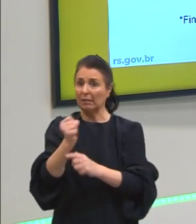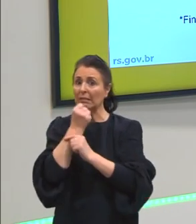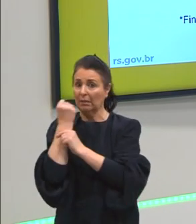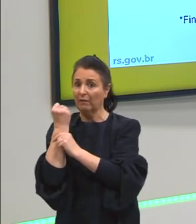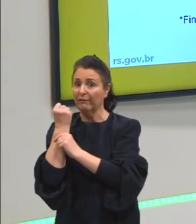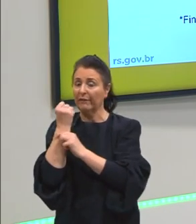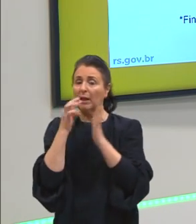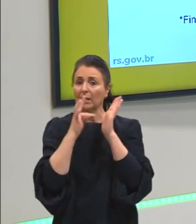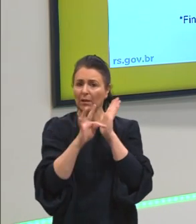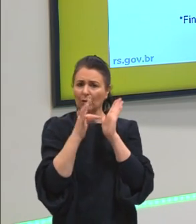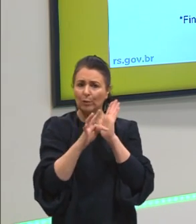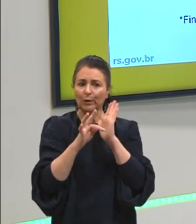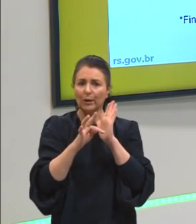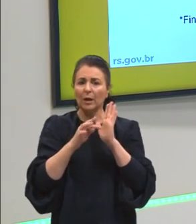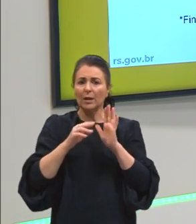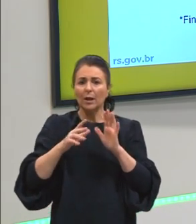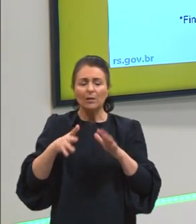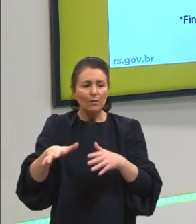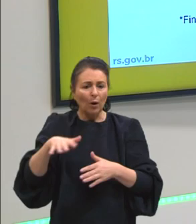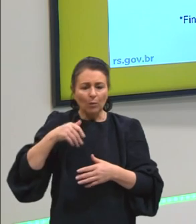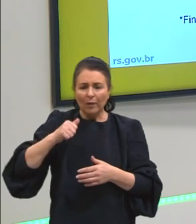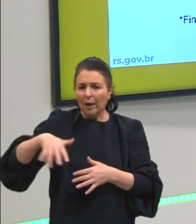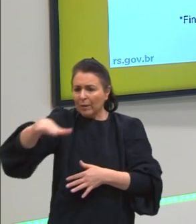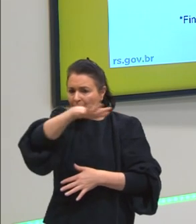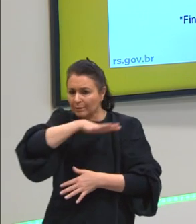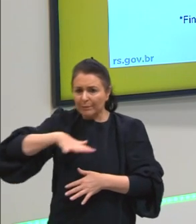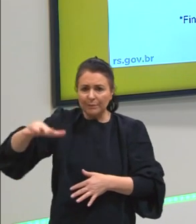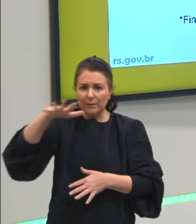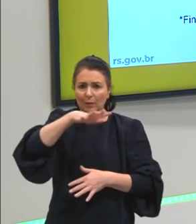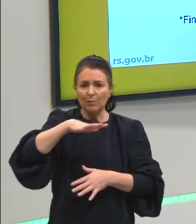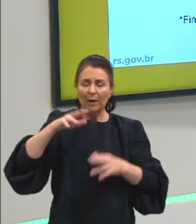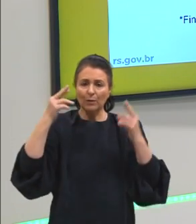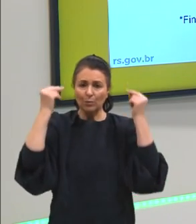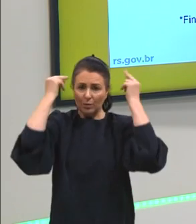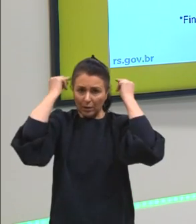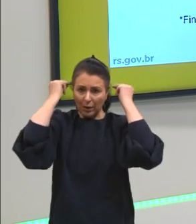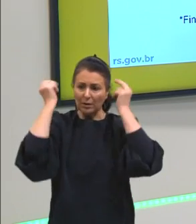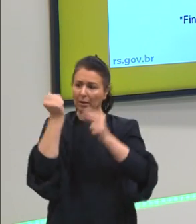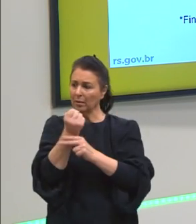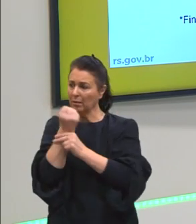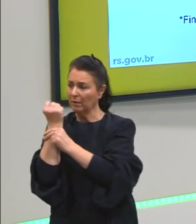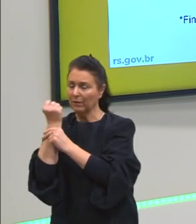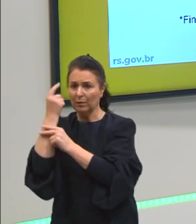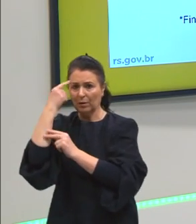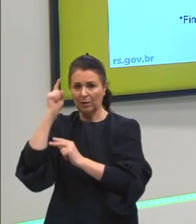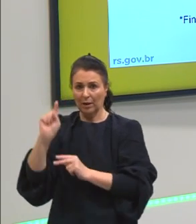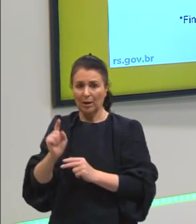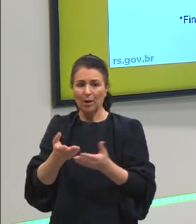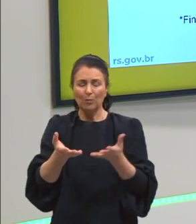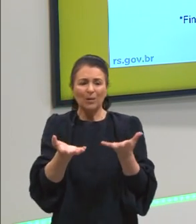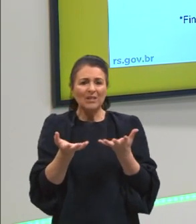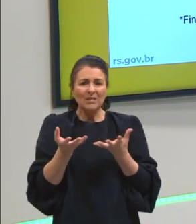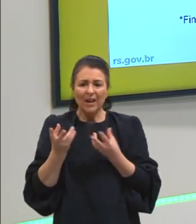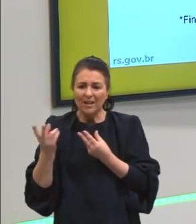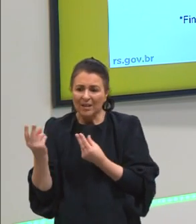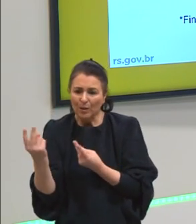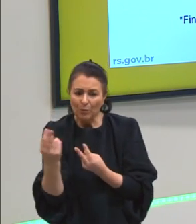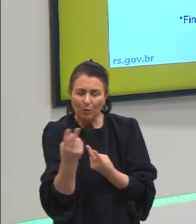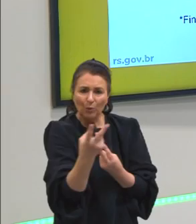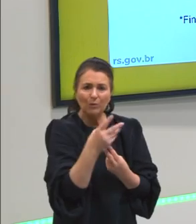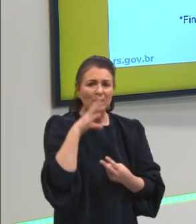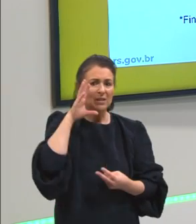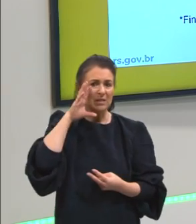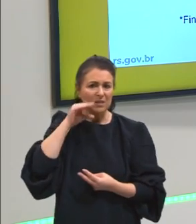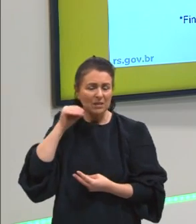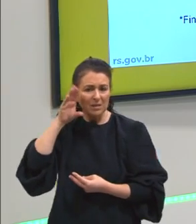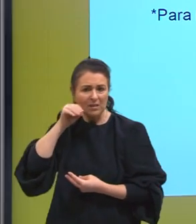eles saem pela Grécia a vender a arte, retórica e tal, porque eles querem convencer as pessoas nesse aspecto também que